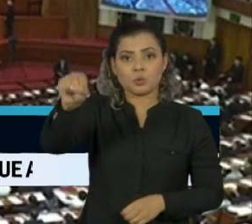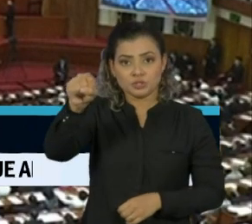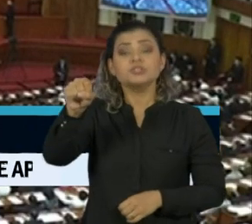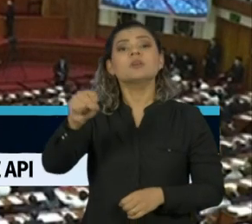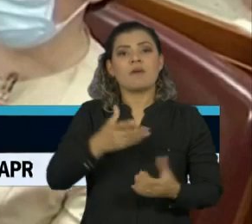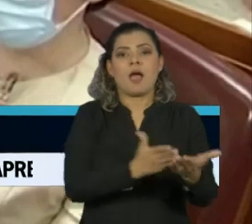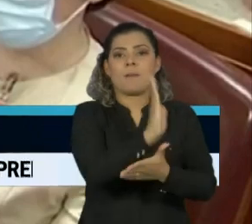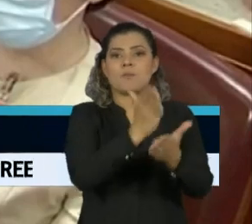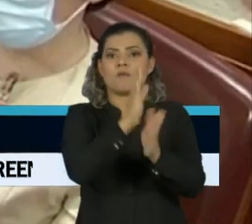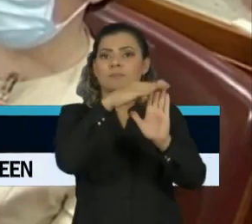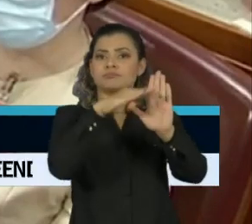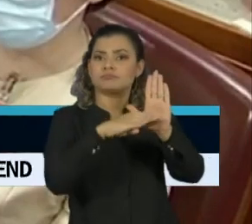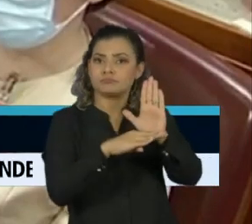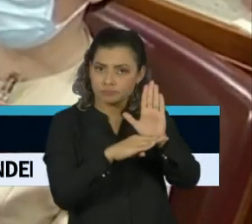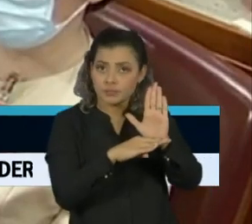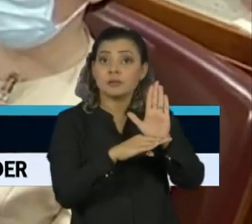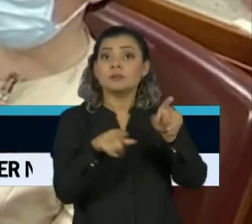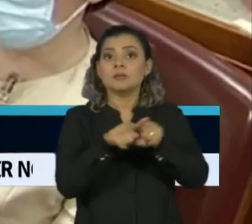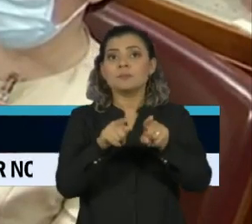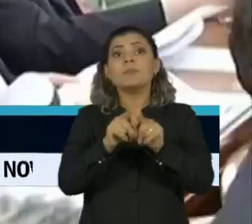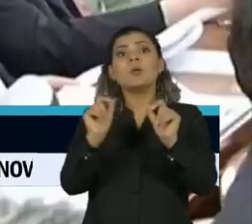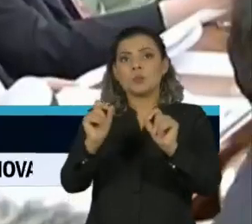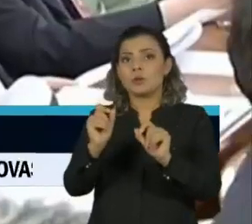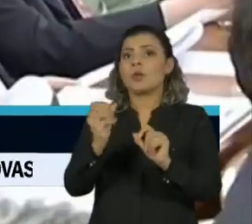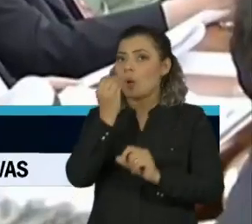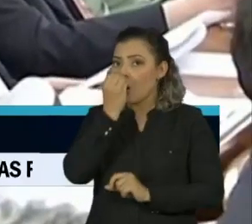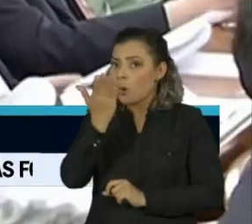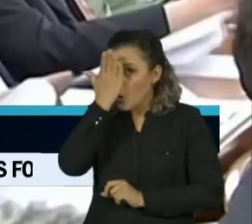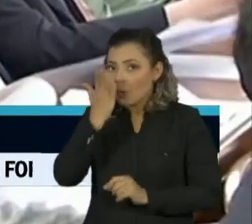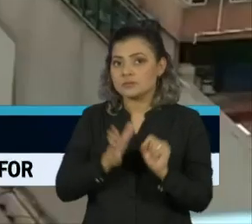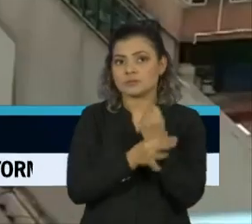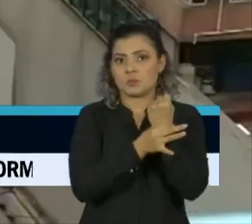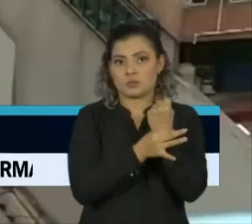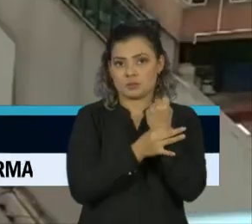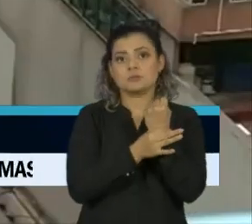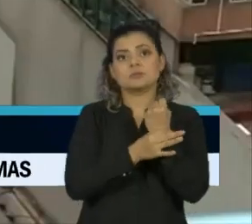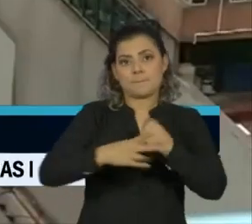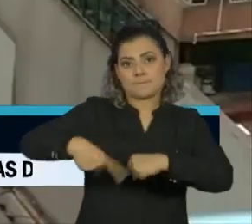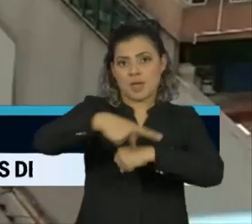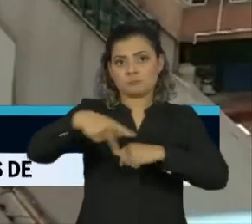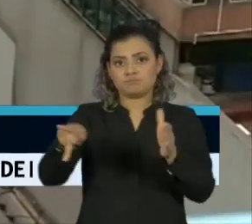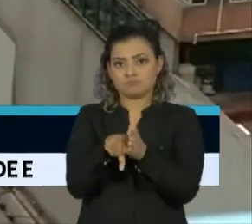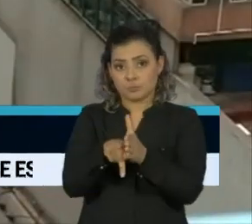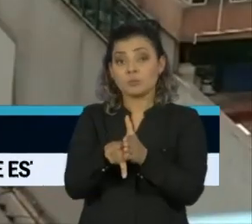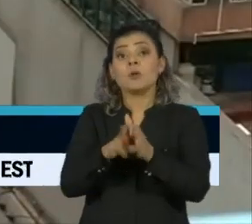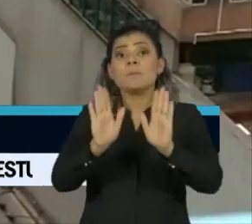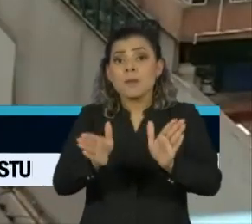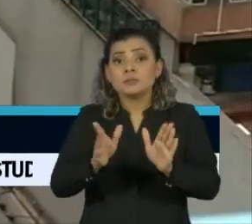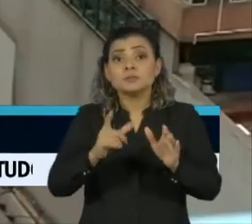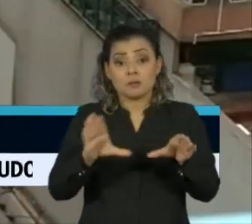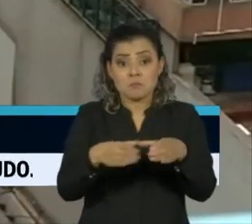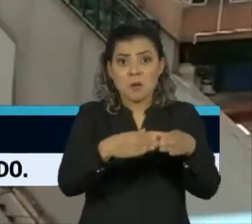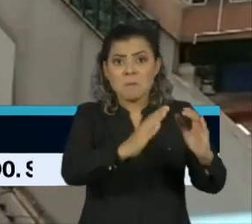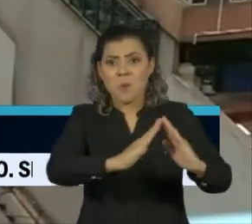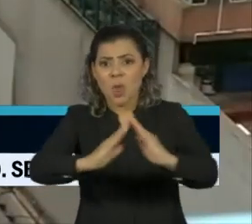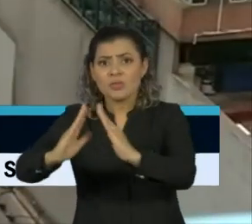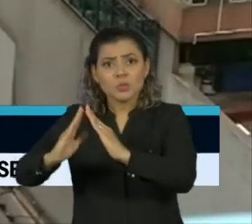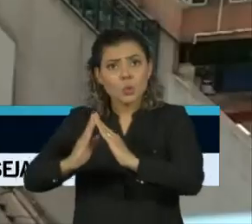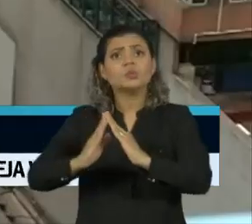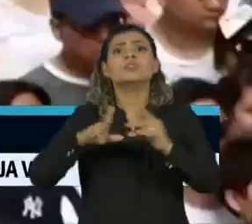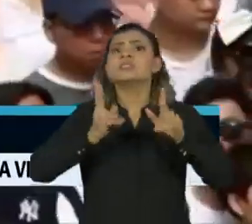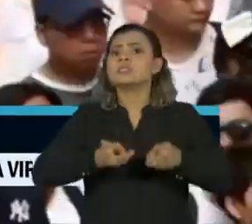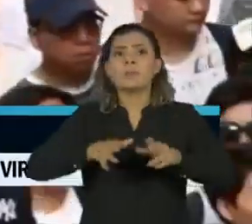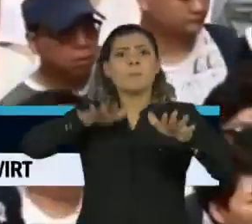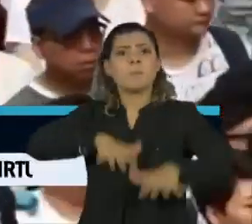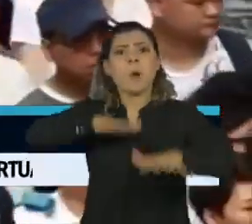resoluções, como a que enquadra Hong Kong na Lei de Segurança Nacional. Os moradores do território autônomo têm feito constantes